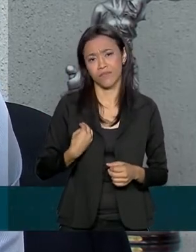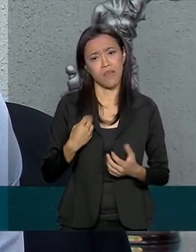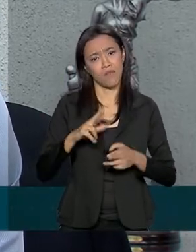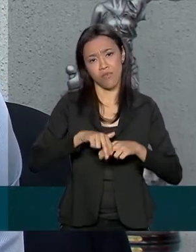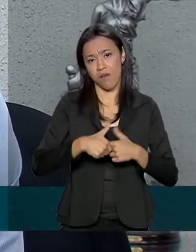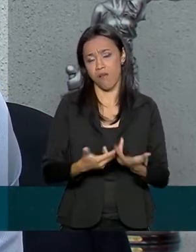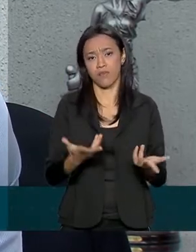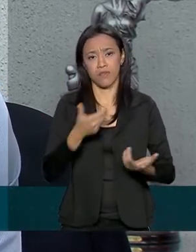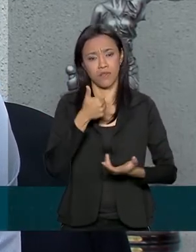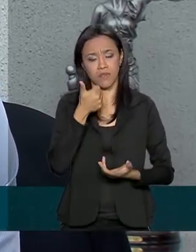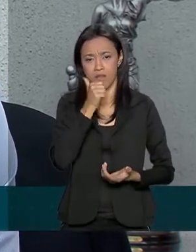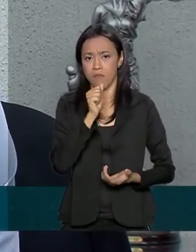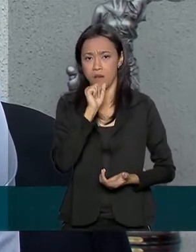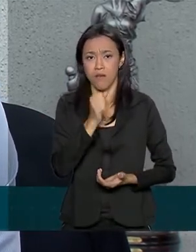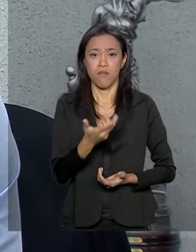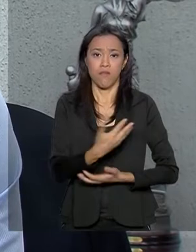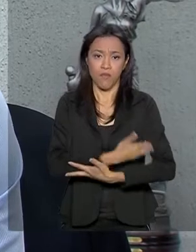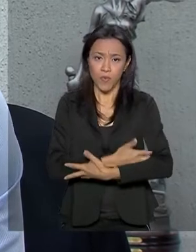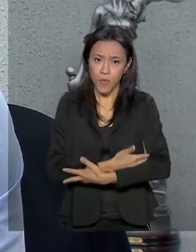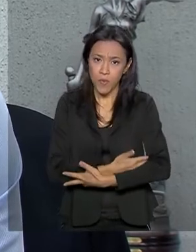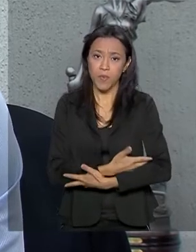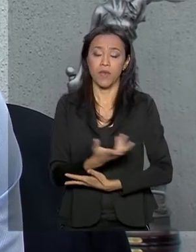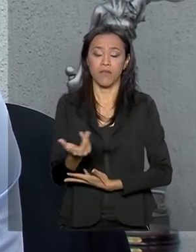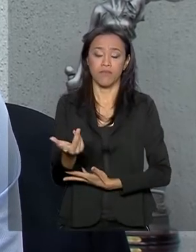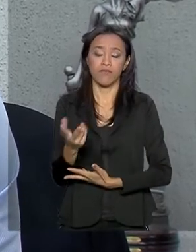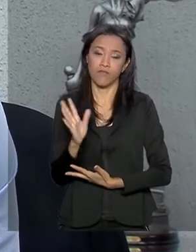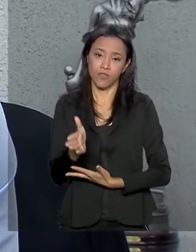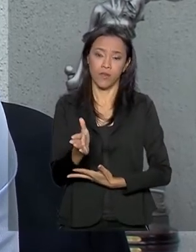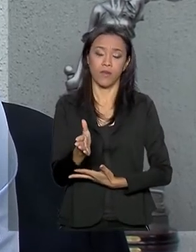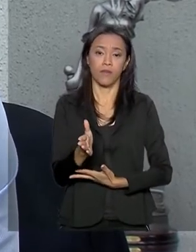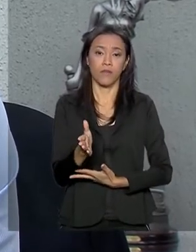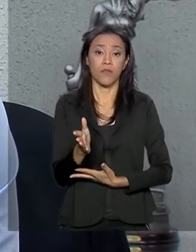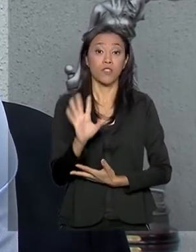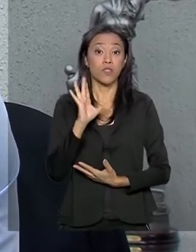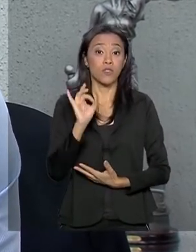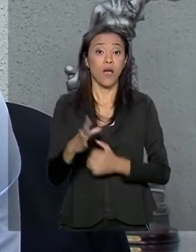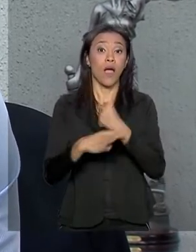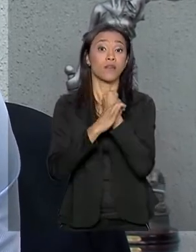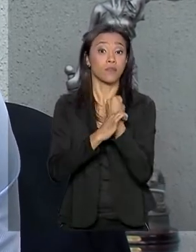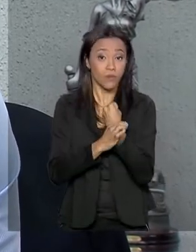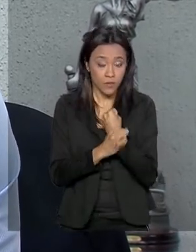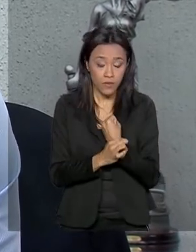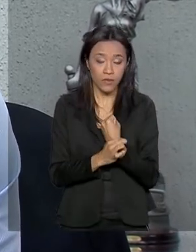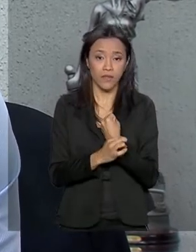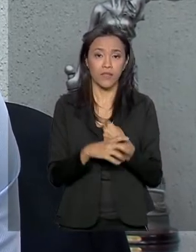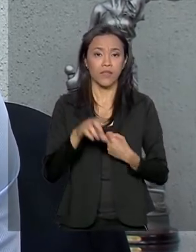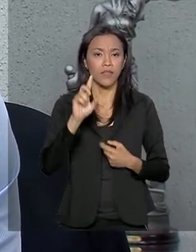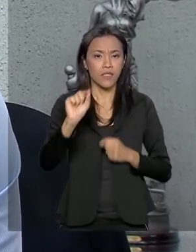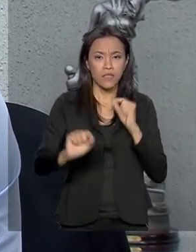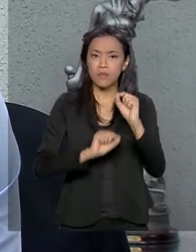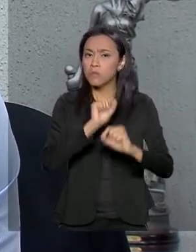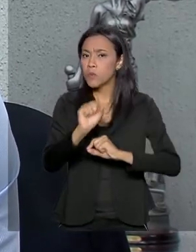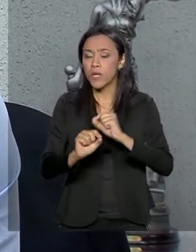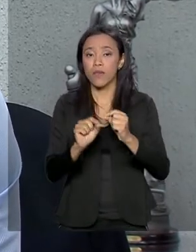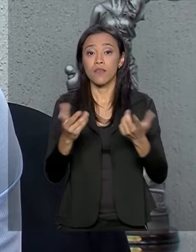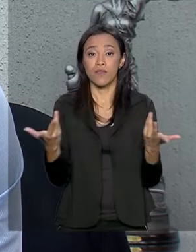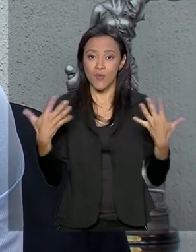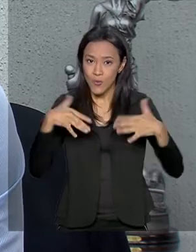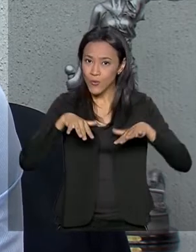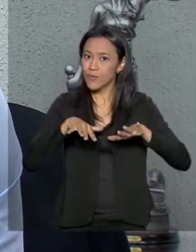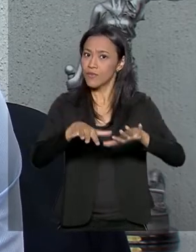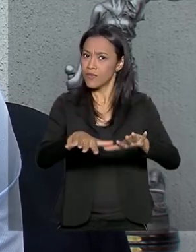de examinadores de concursos públicos. Uma forma inclusive de inclusão da